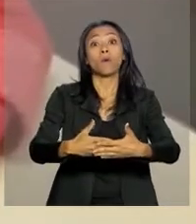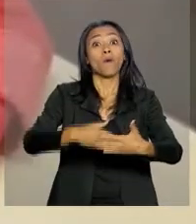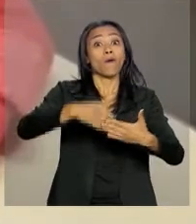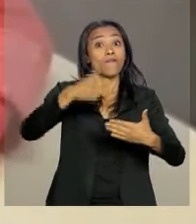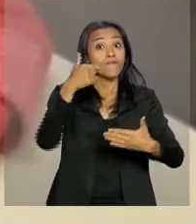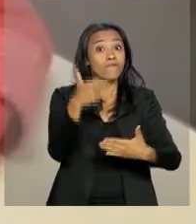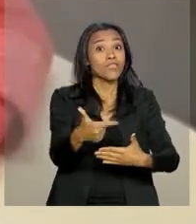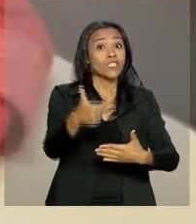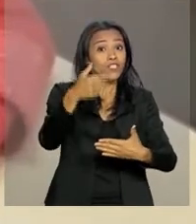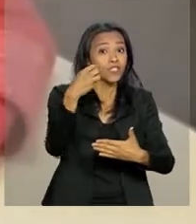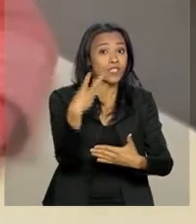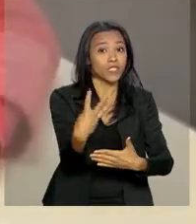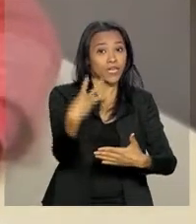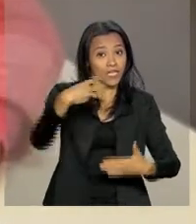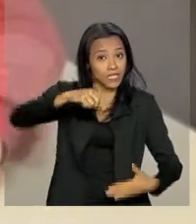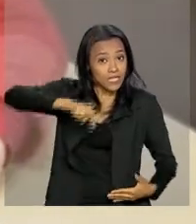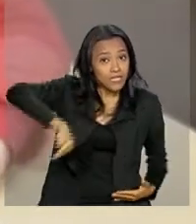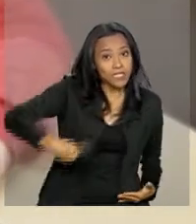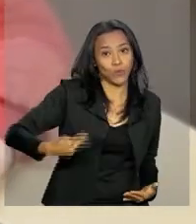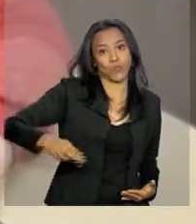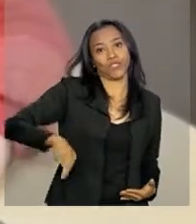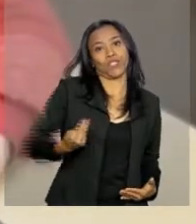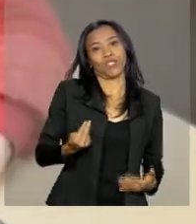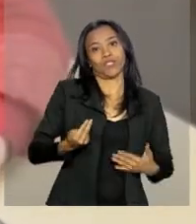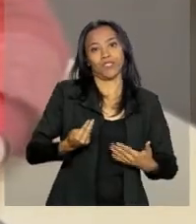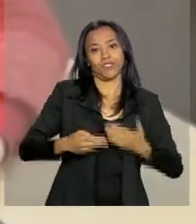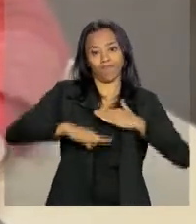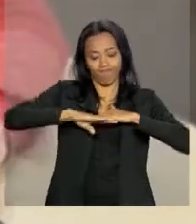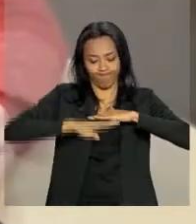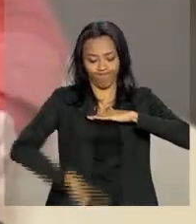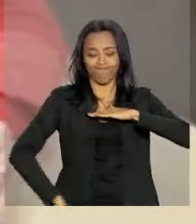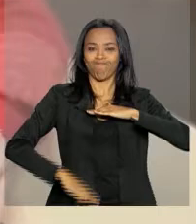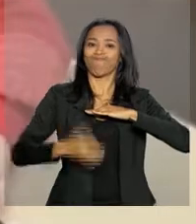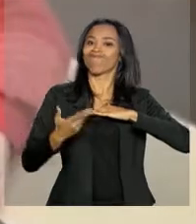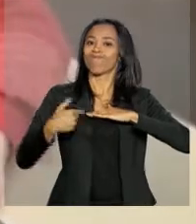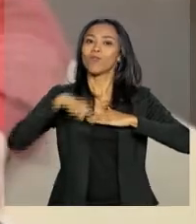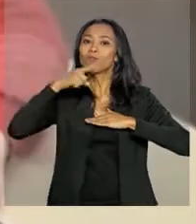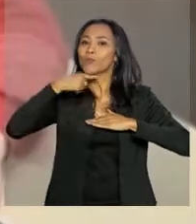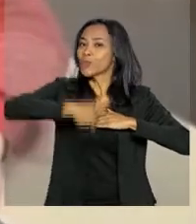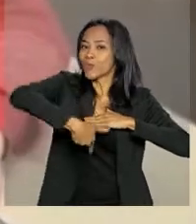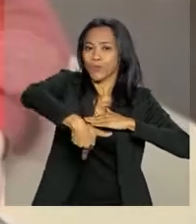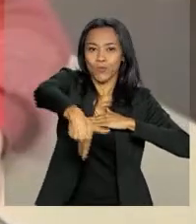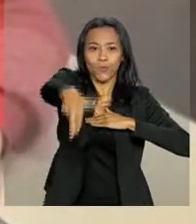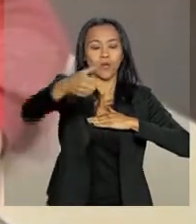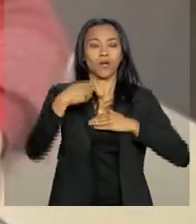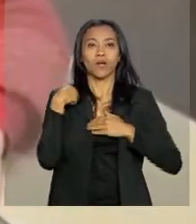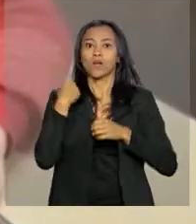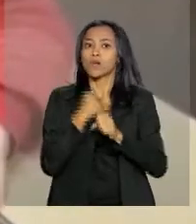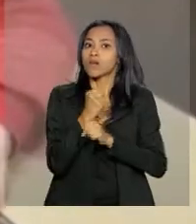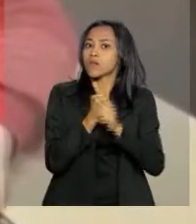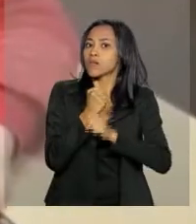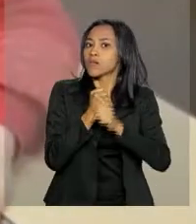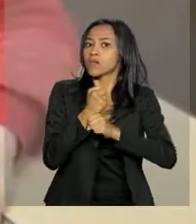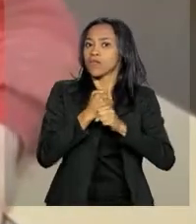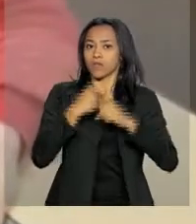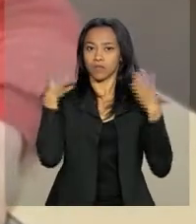cirurgias ortopédicas. Anos e anos e anos de fisioterapia.